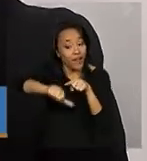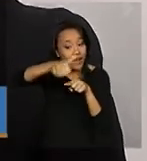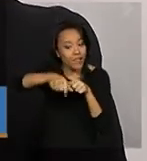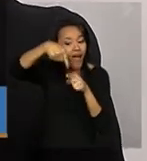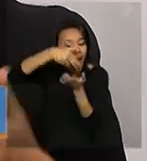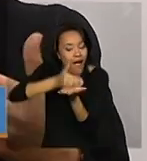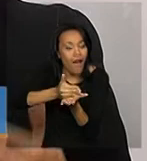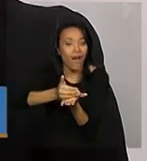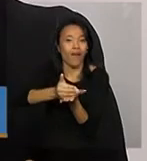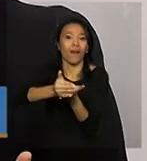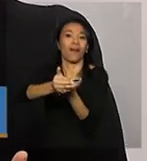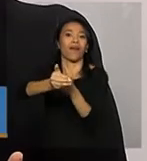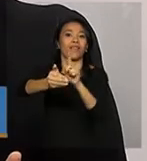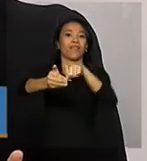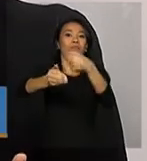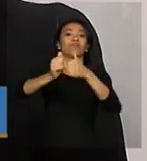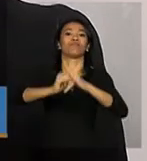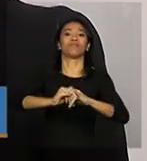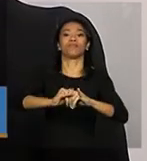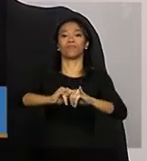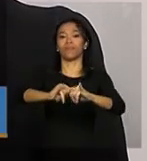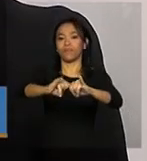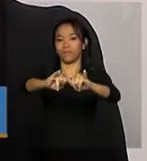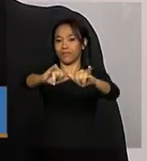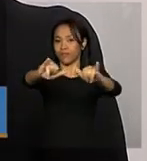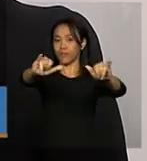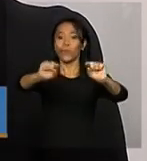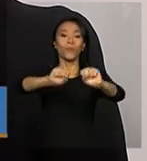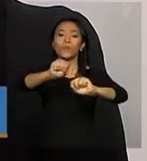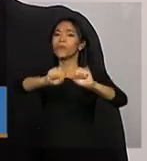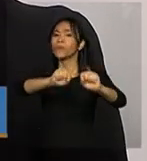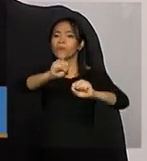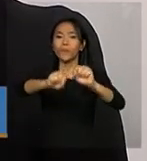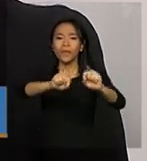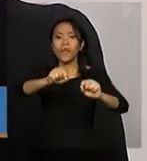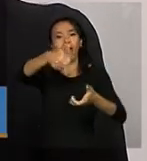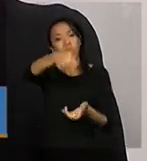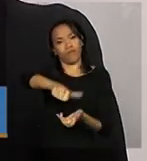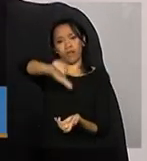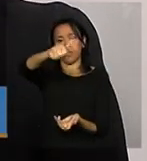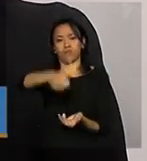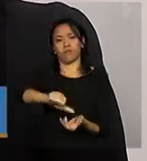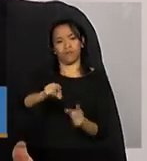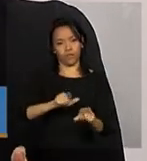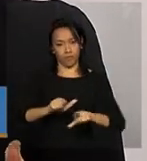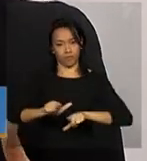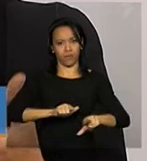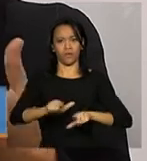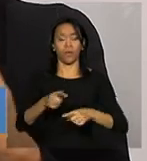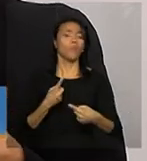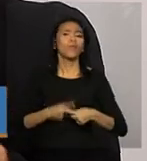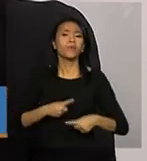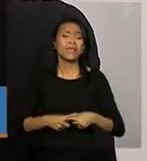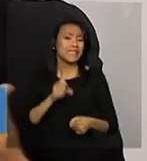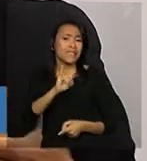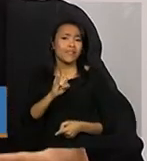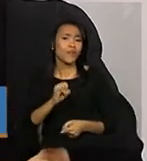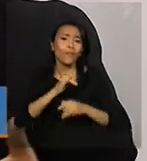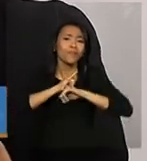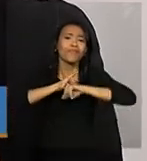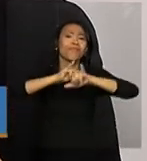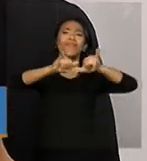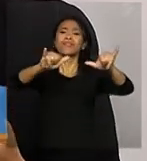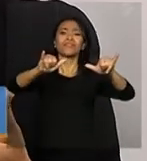publicidade à sua avaliação. Por quê? Porque senão fica alguma